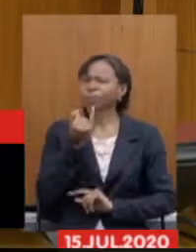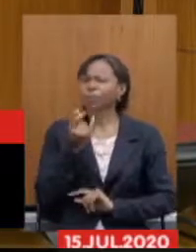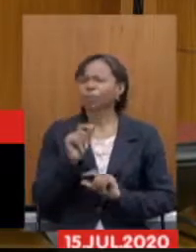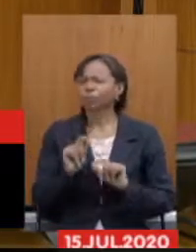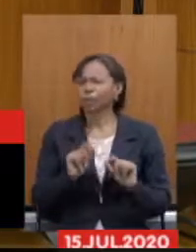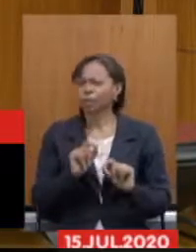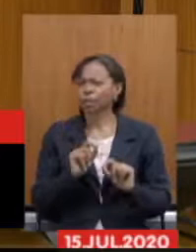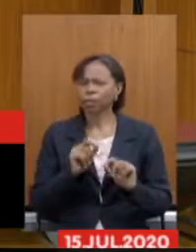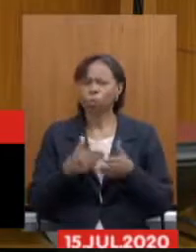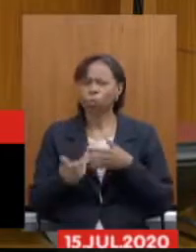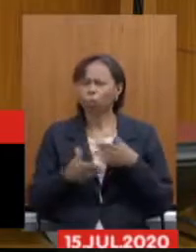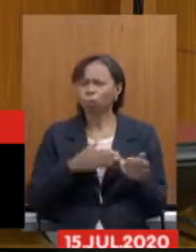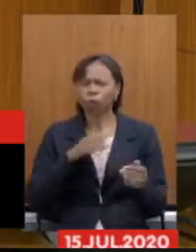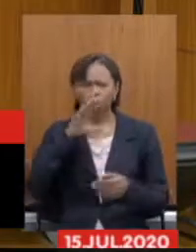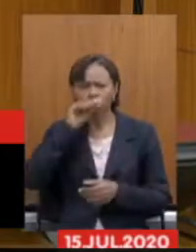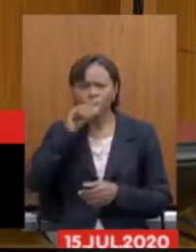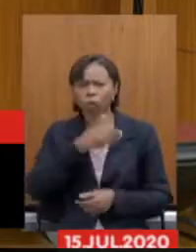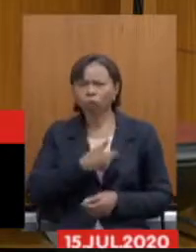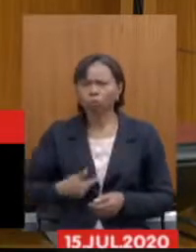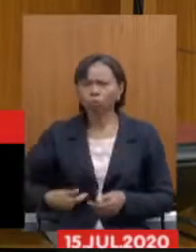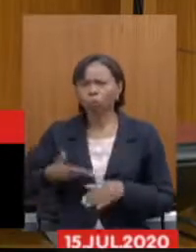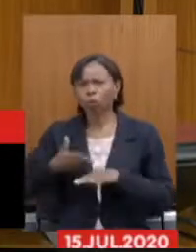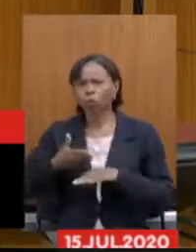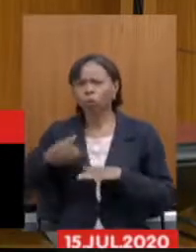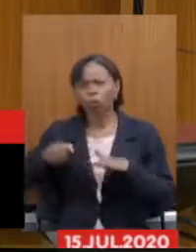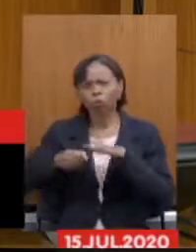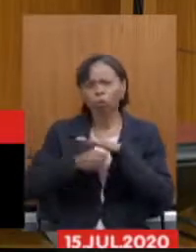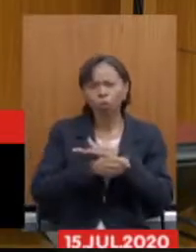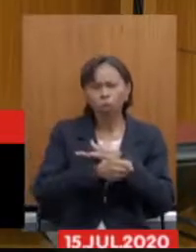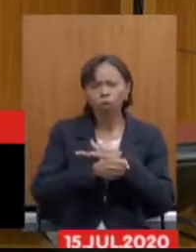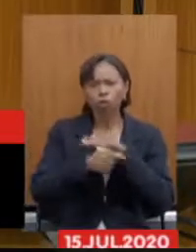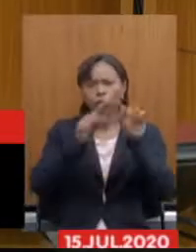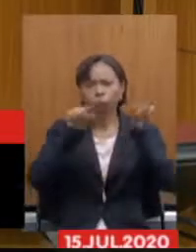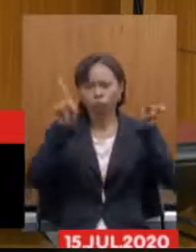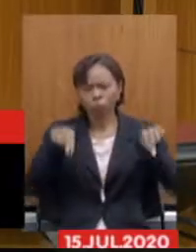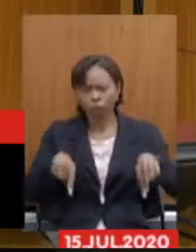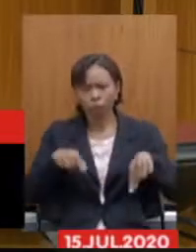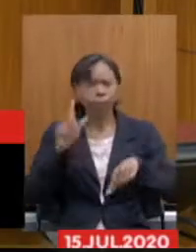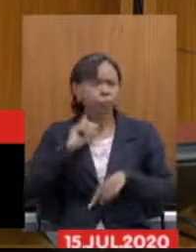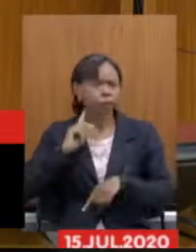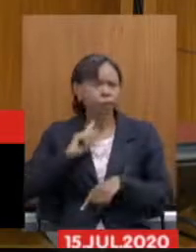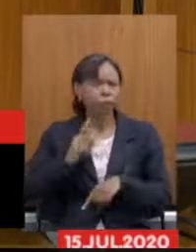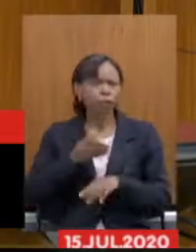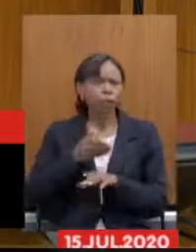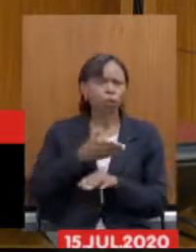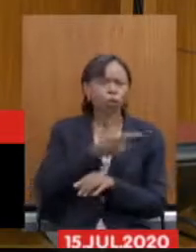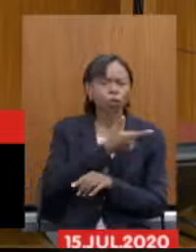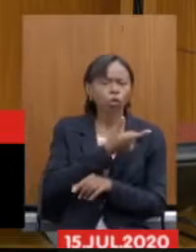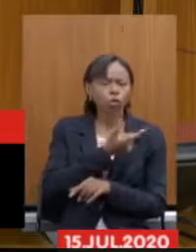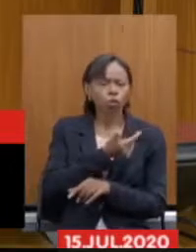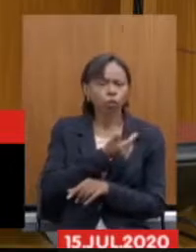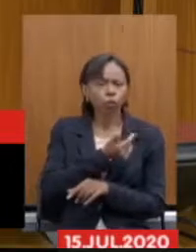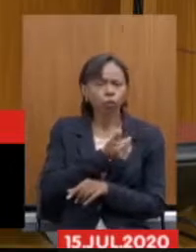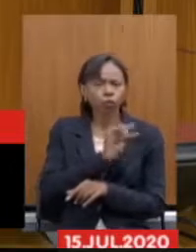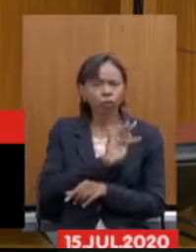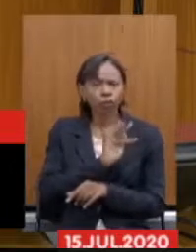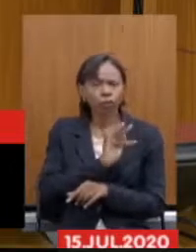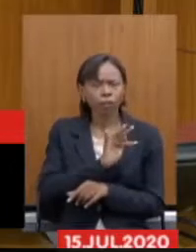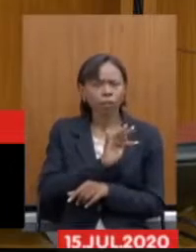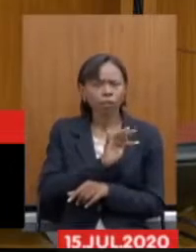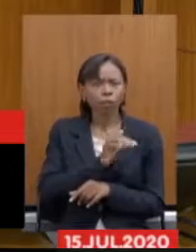servidores públicos, sem exceção, que ingressaram nos quadros do Estado de Minas Gerais, a partir de 12 de fevereiro de 2015,